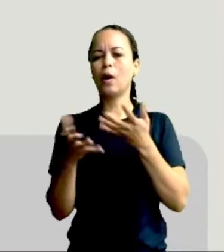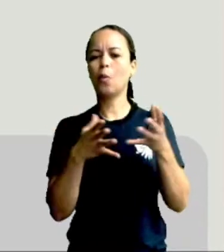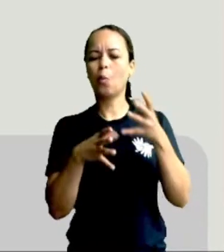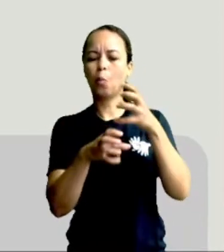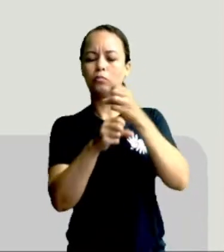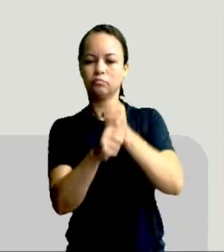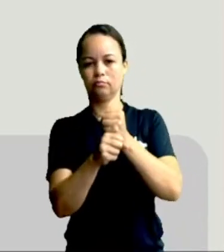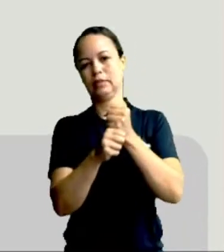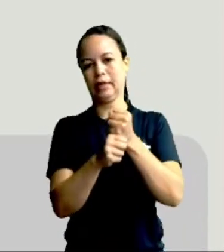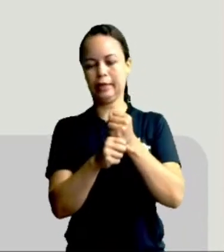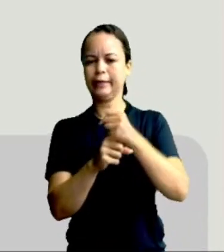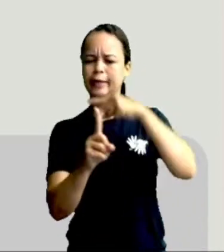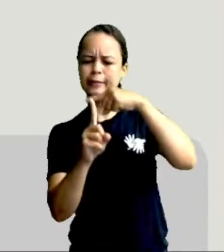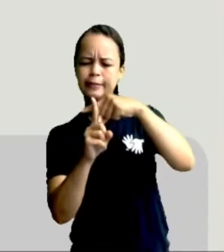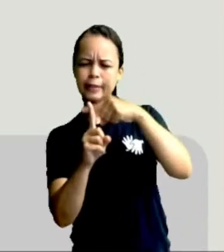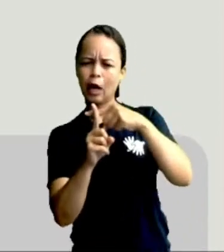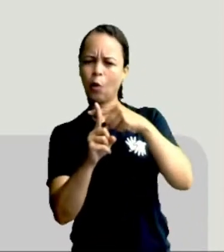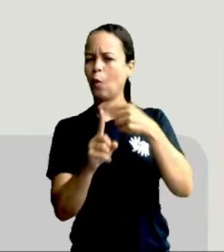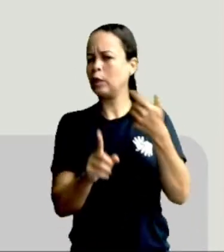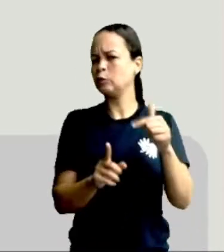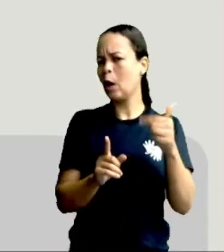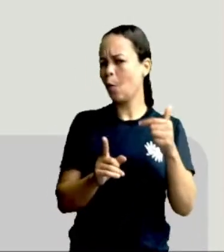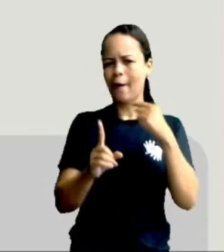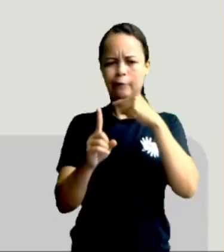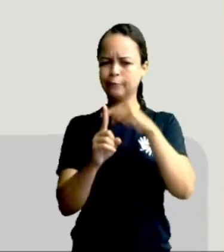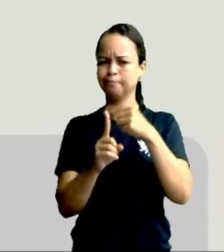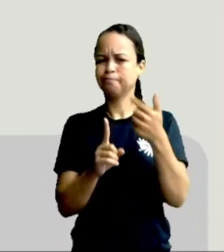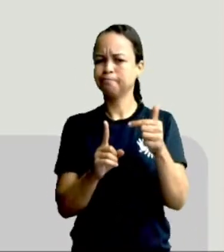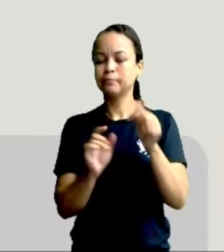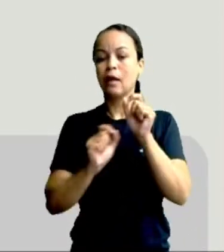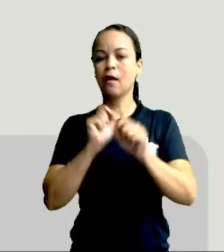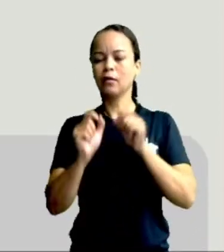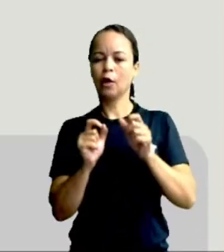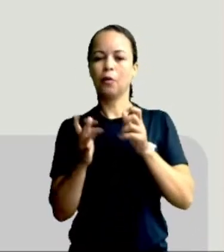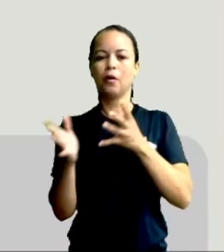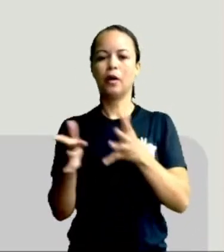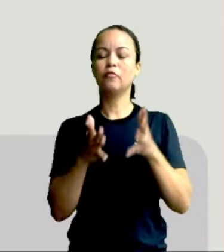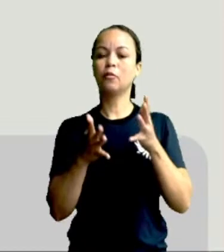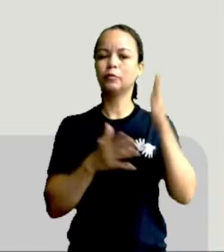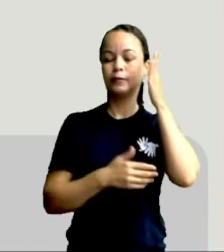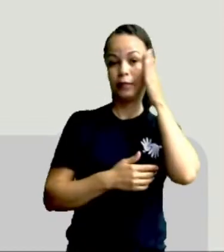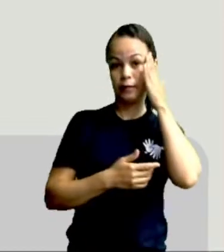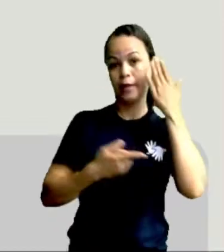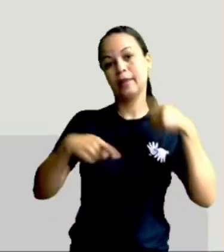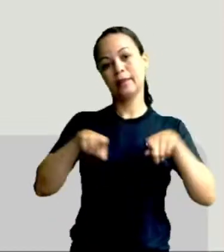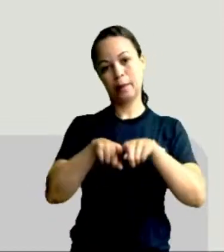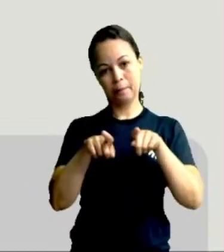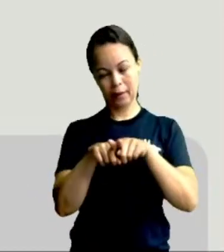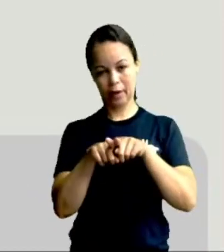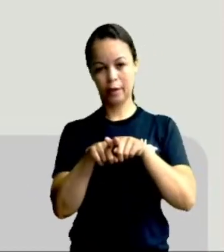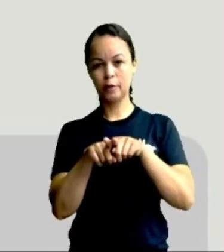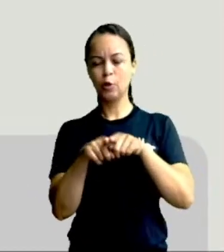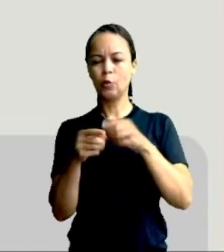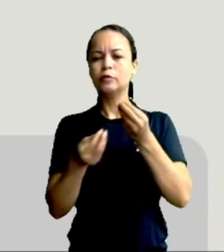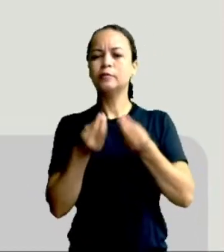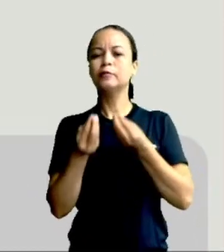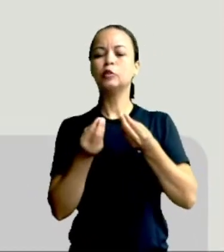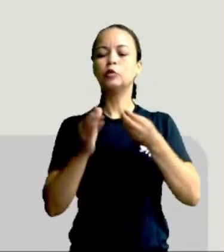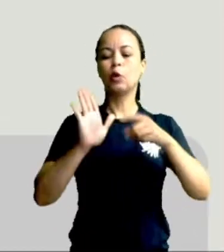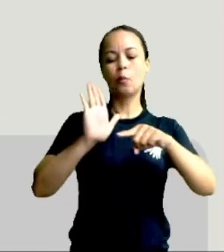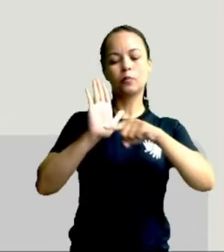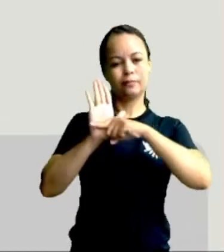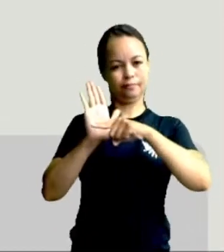Quando ela não é de adição? Vamos compreender também o sentido da subtração, né?